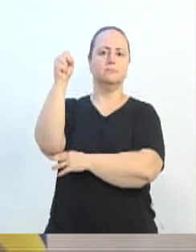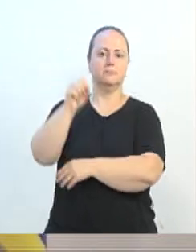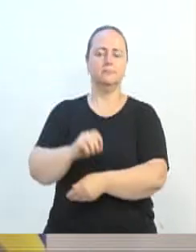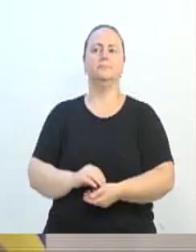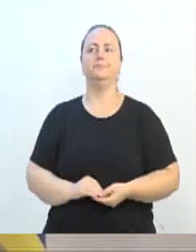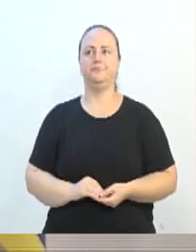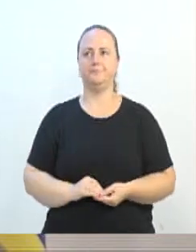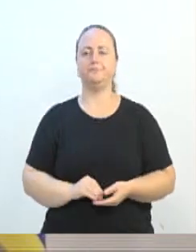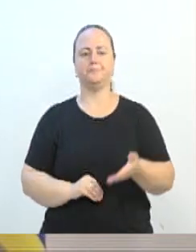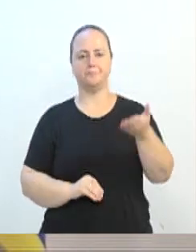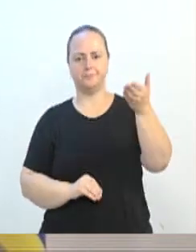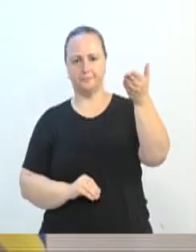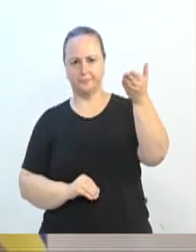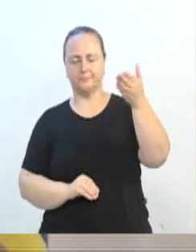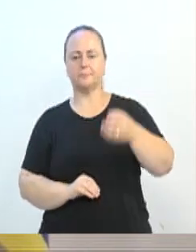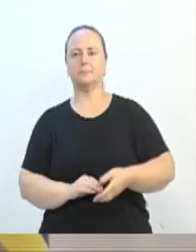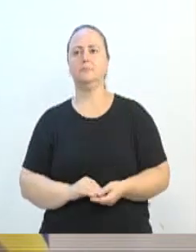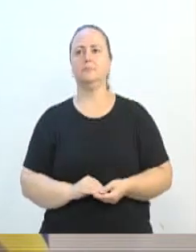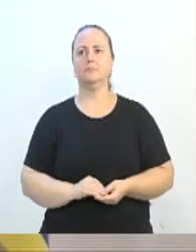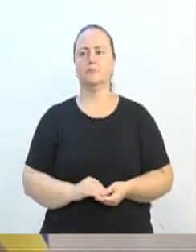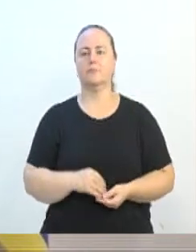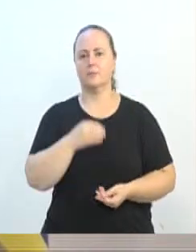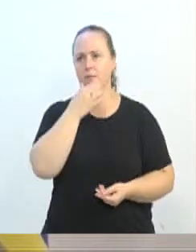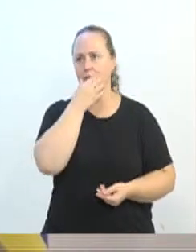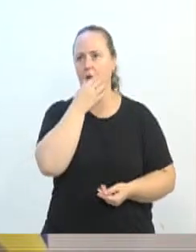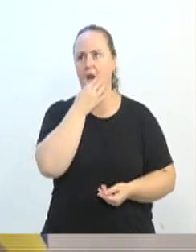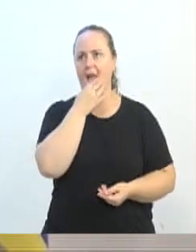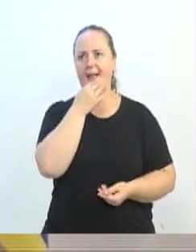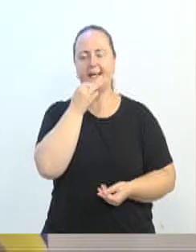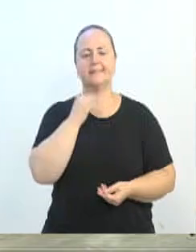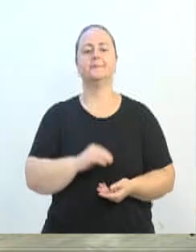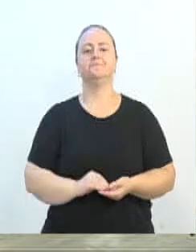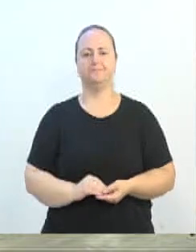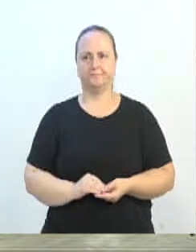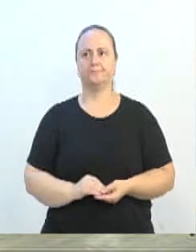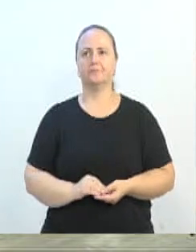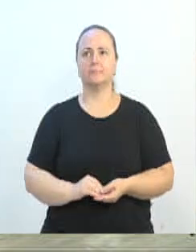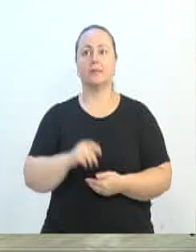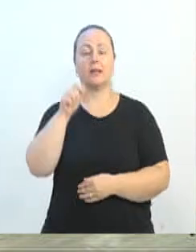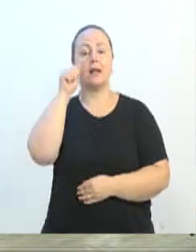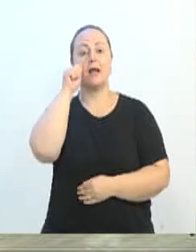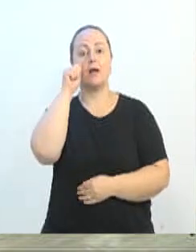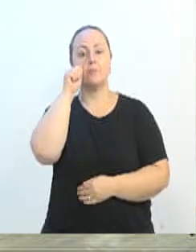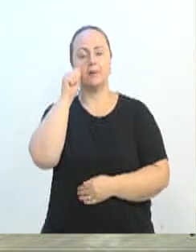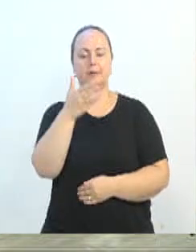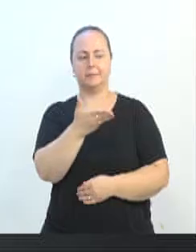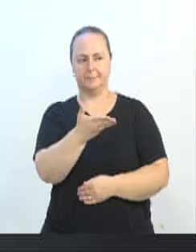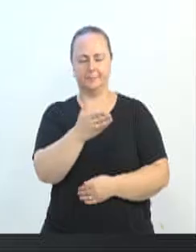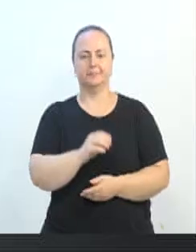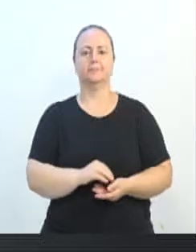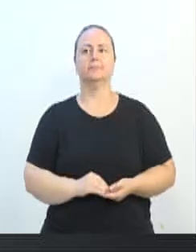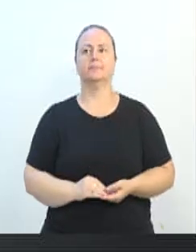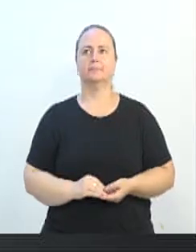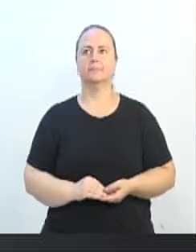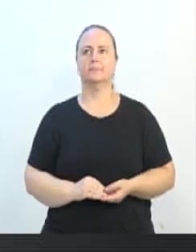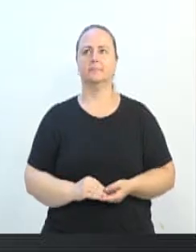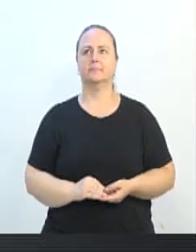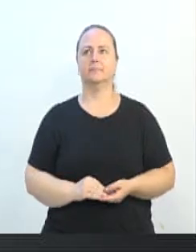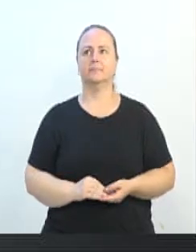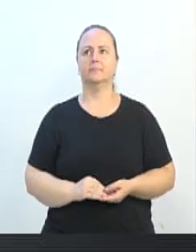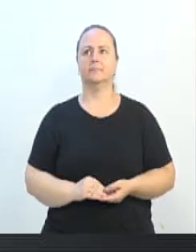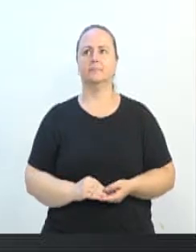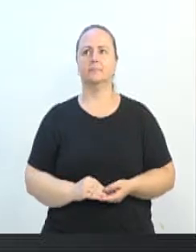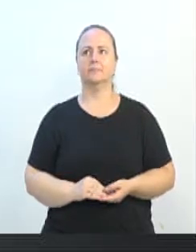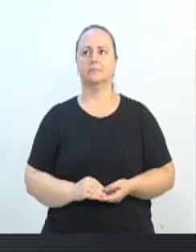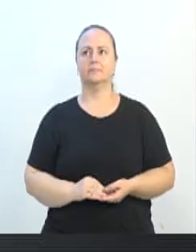Concedo, claro, vereador Almir Vieira. É a parte, vereador Almir Vieira. Vereador Tuca, no